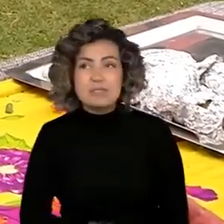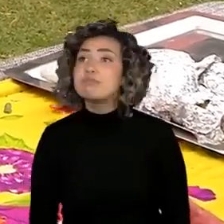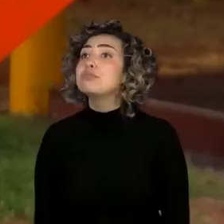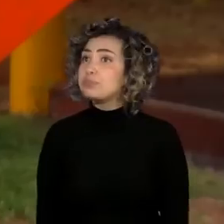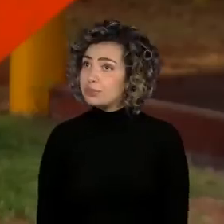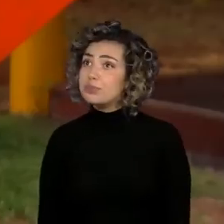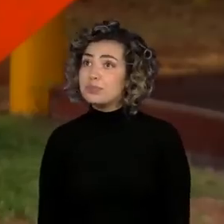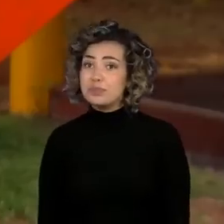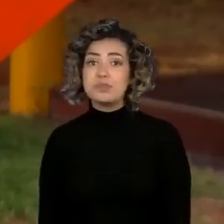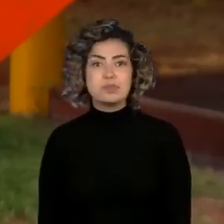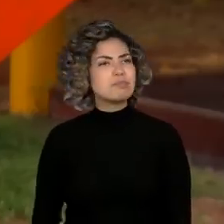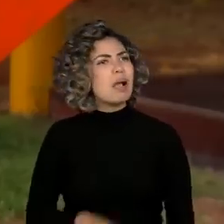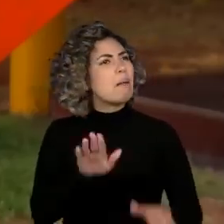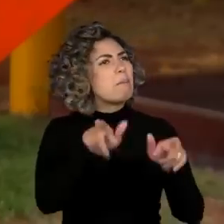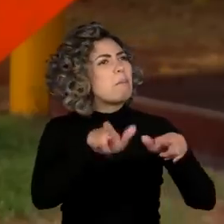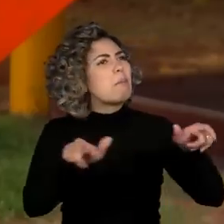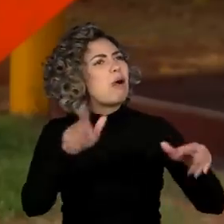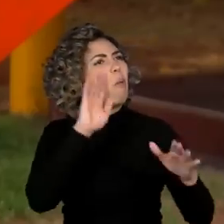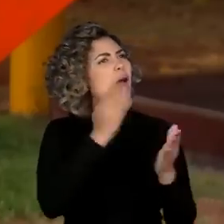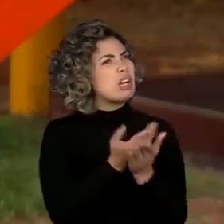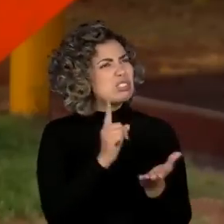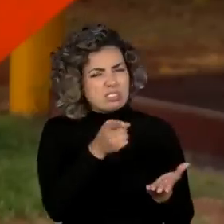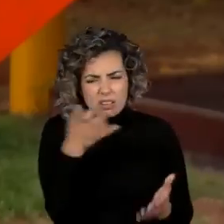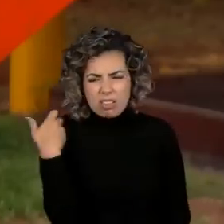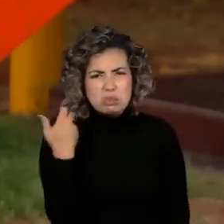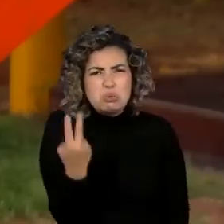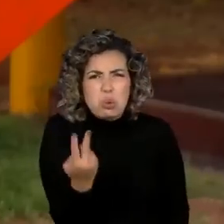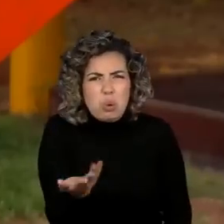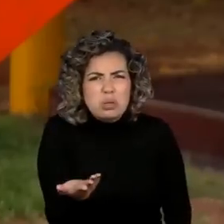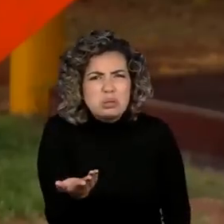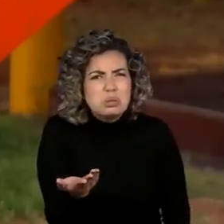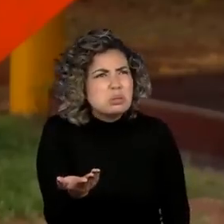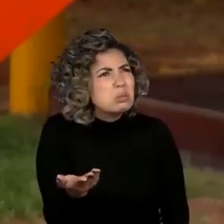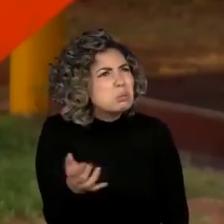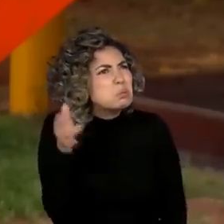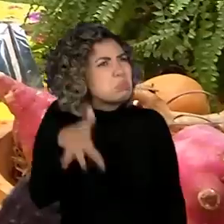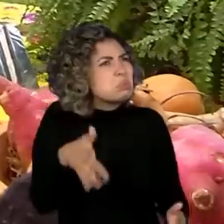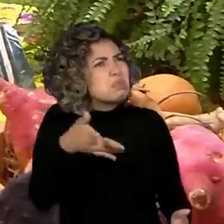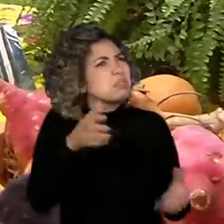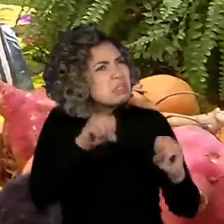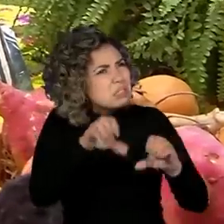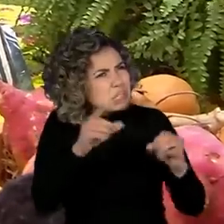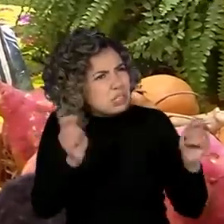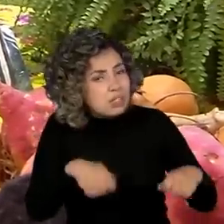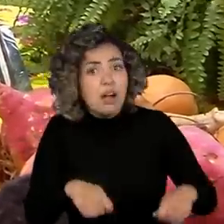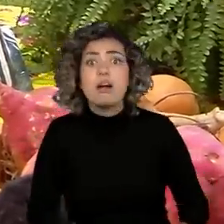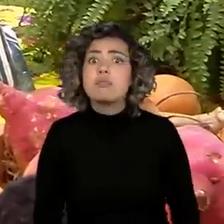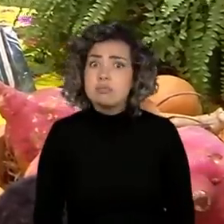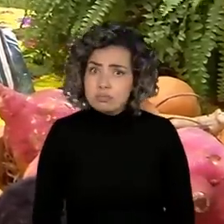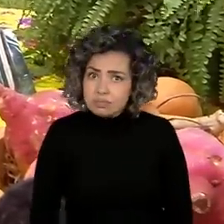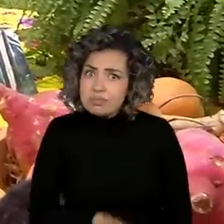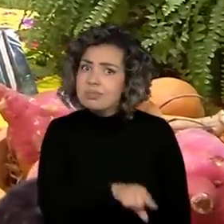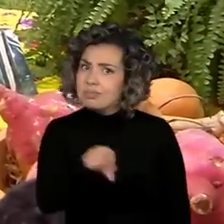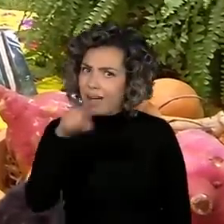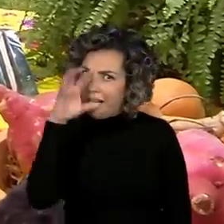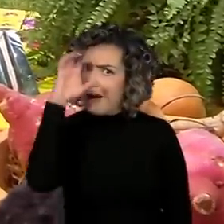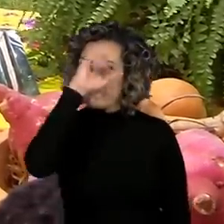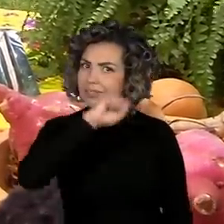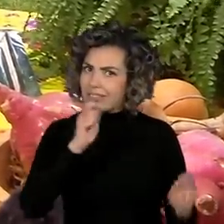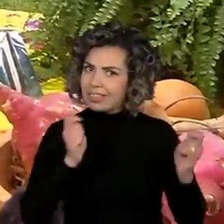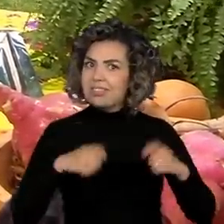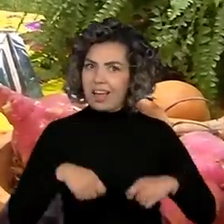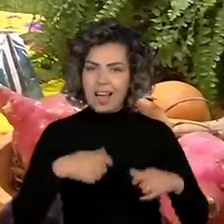Muita gente não acredita, mas vocês vão ensinar o quê para uma criança de dois anos? Mas eles aprendem. Brincando e